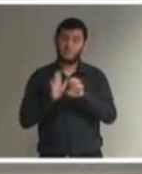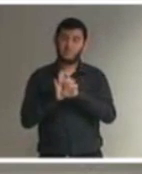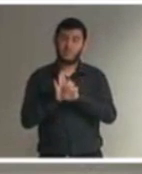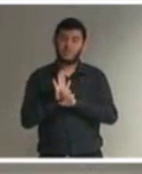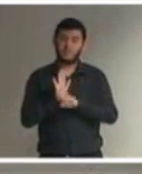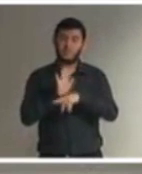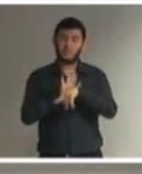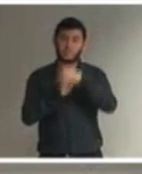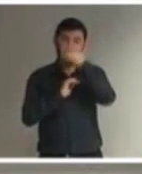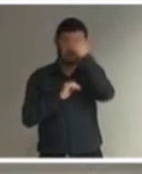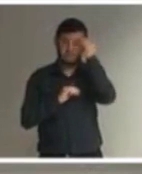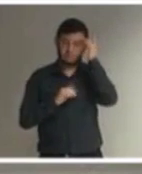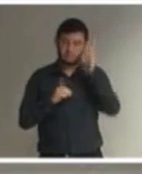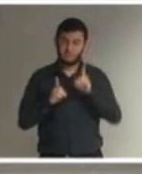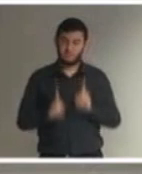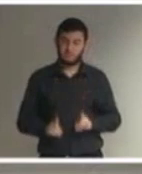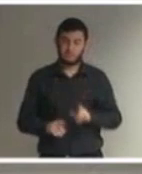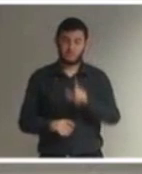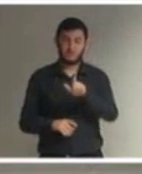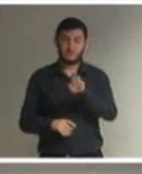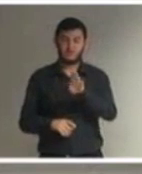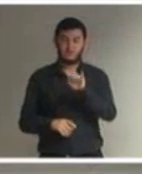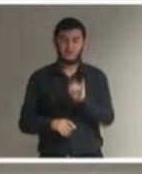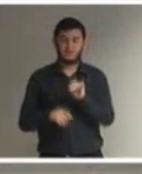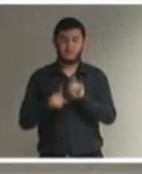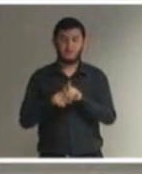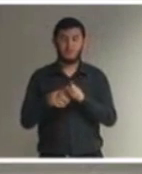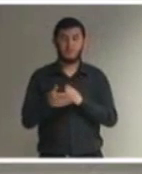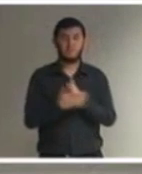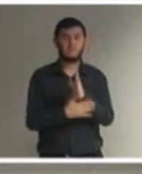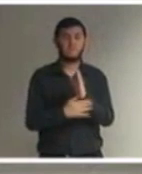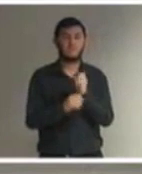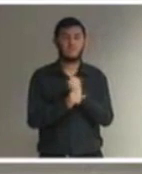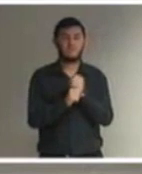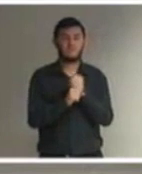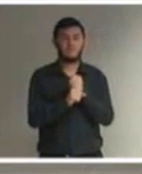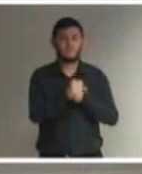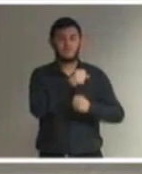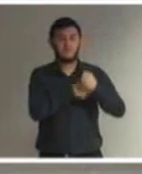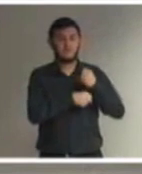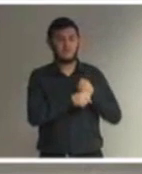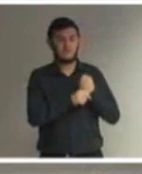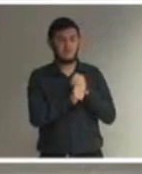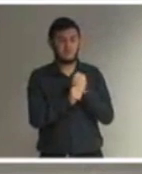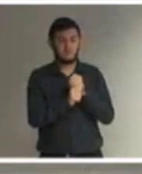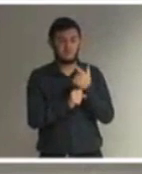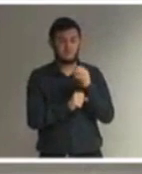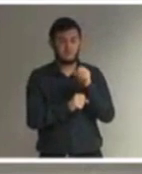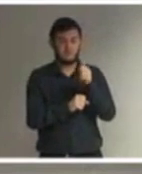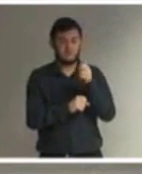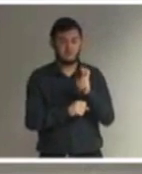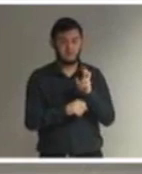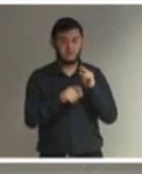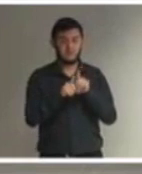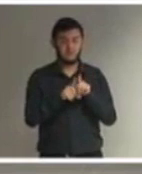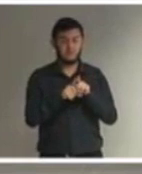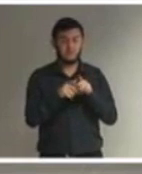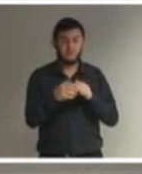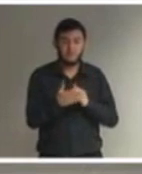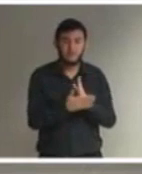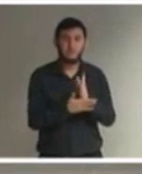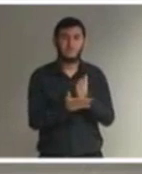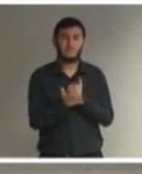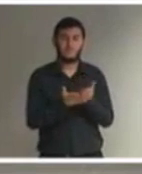foi aprovada no ano passado, em 2015, e ela entrou em vigor em